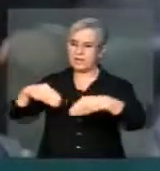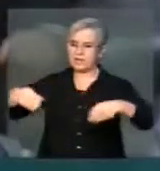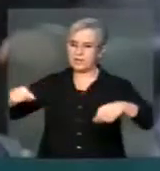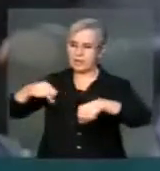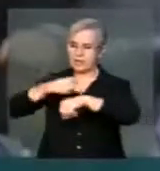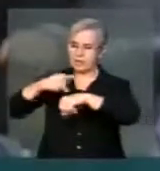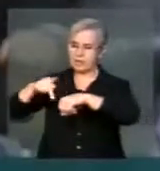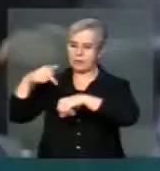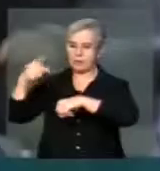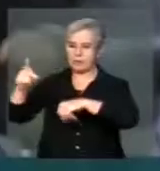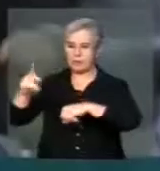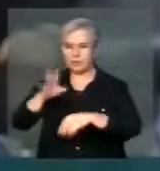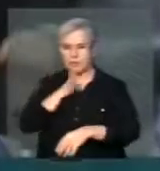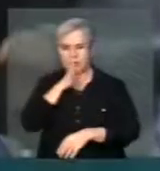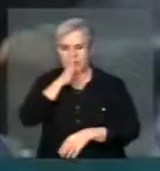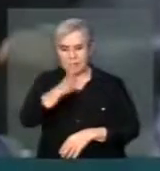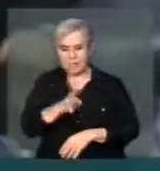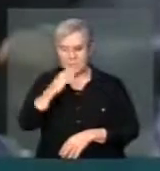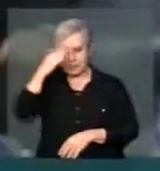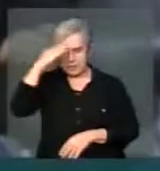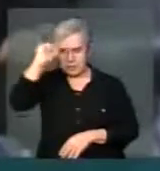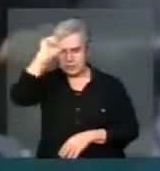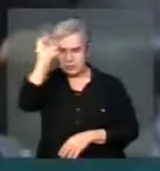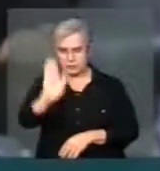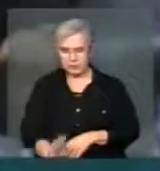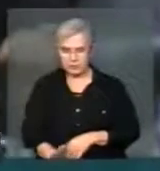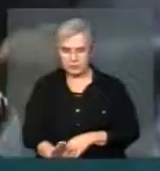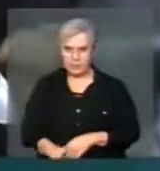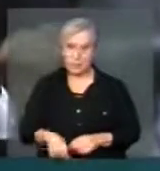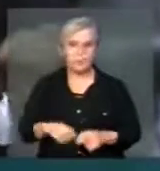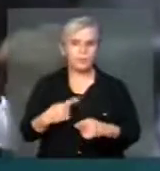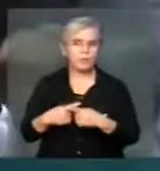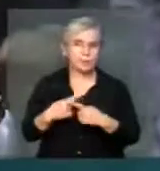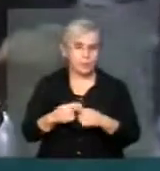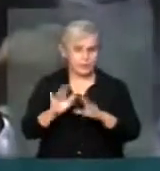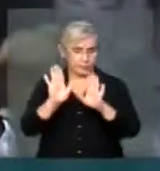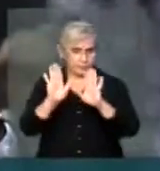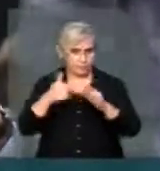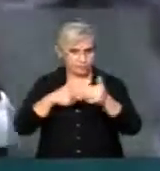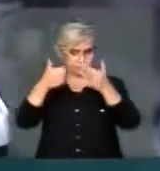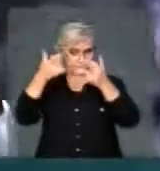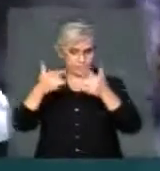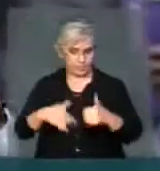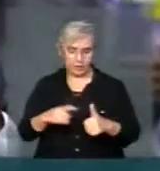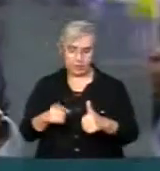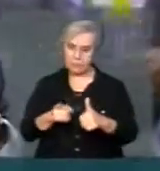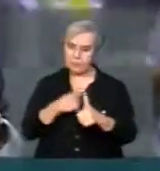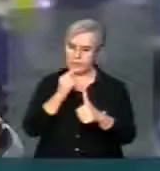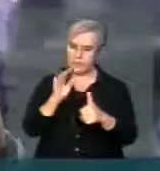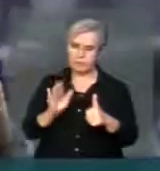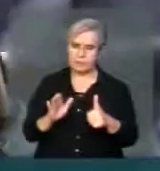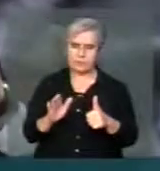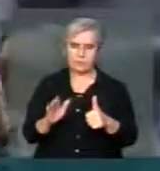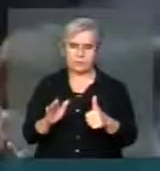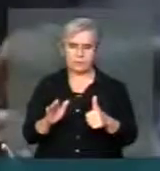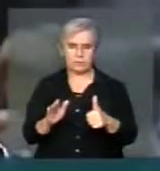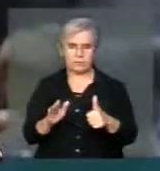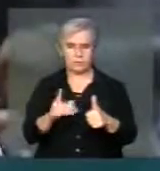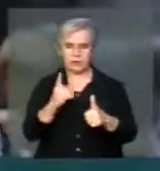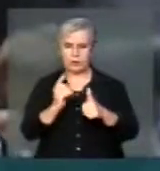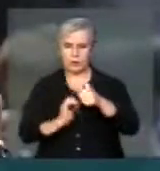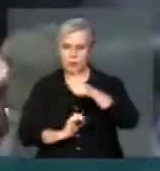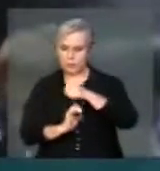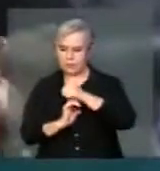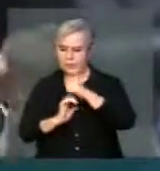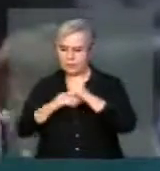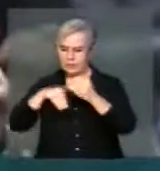a soberania nacional. Esclareço porque, em primeiro lugar, não é verdade que uma empresa